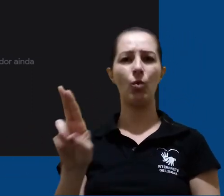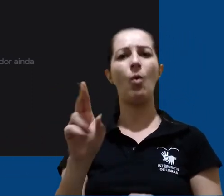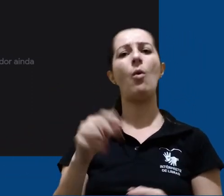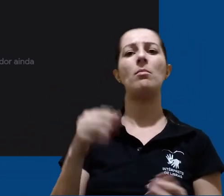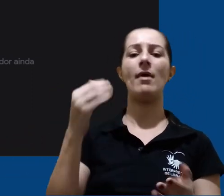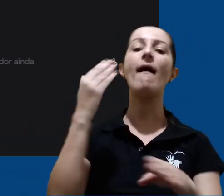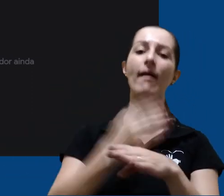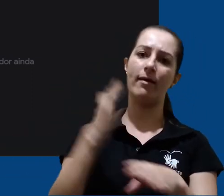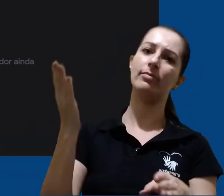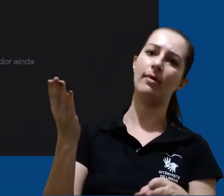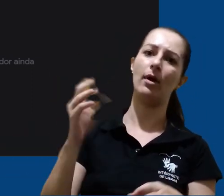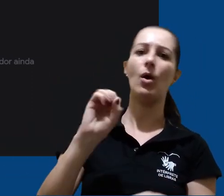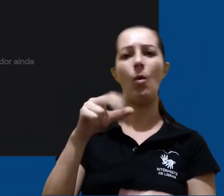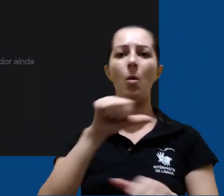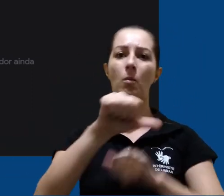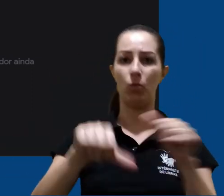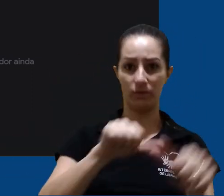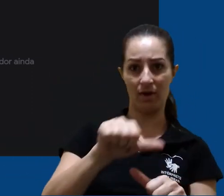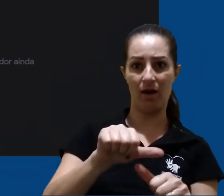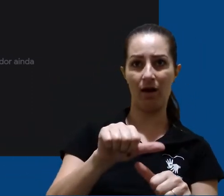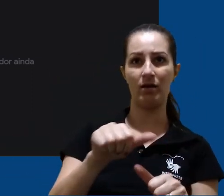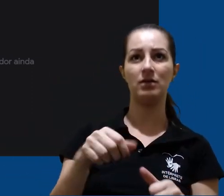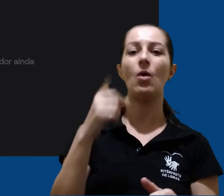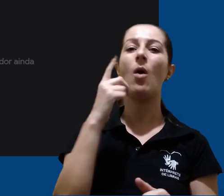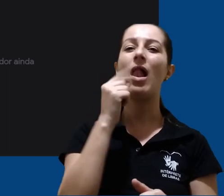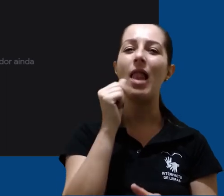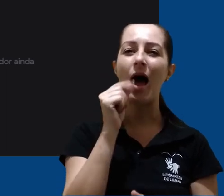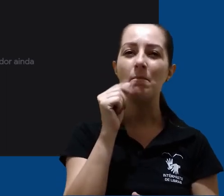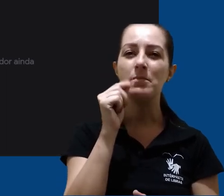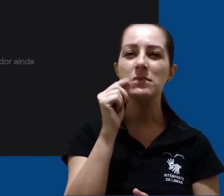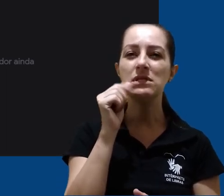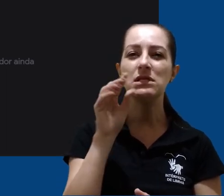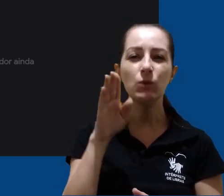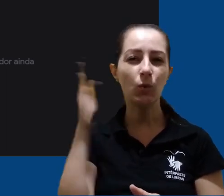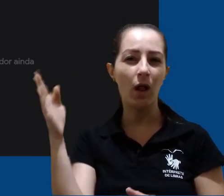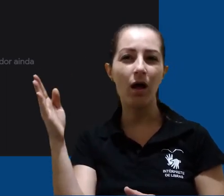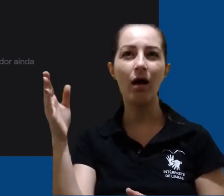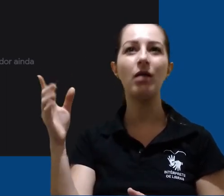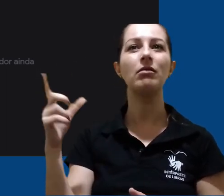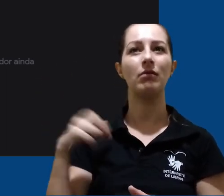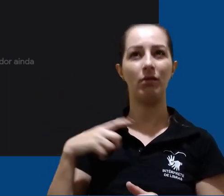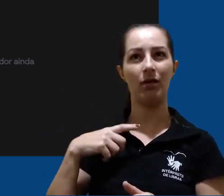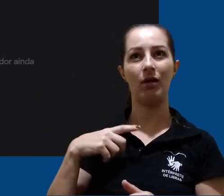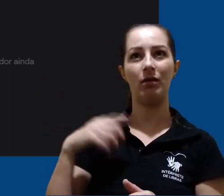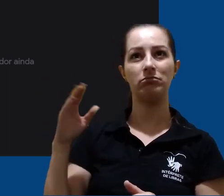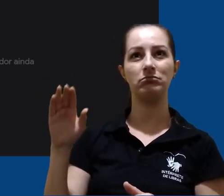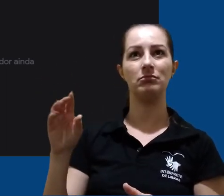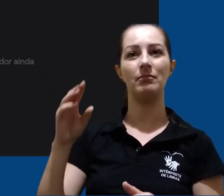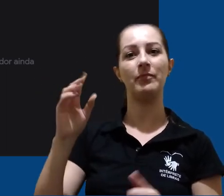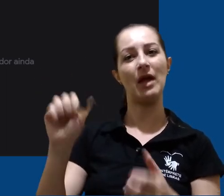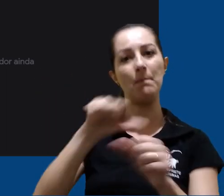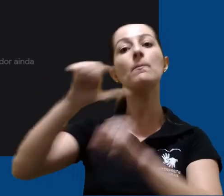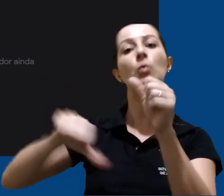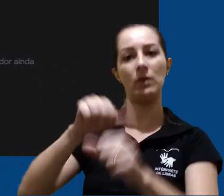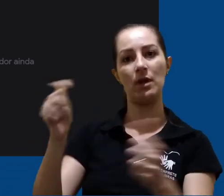e aperte Enter. Caso queira editar um marcador, clique no lápis ao lado direito que corresponde a ele.